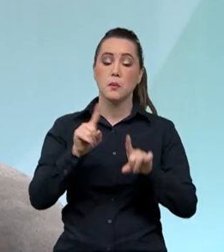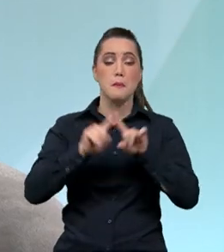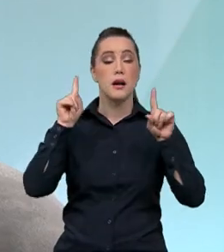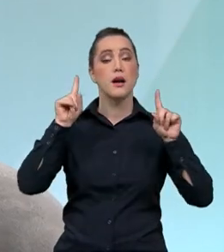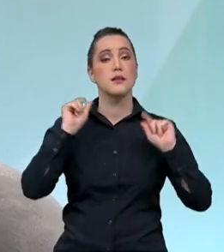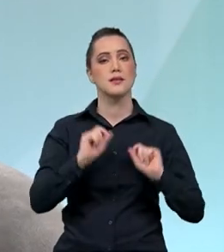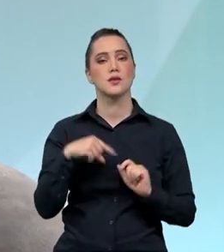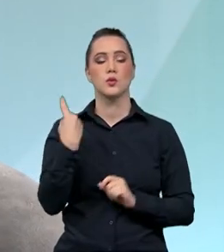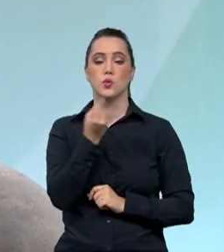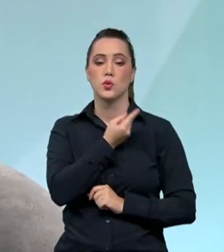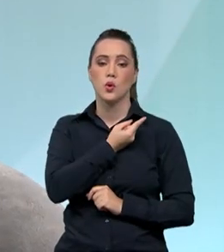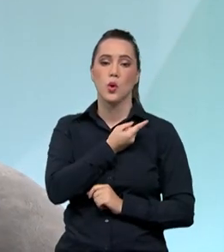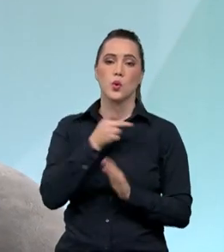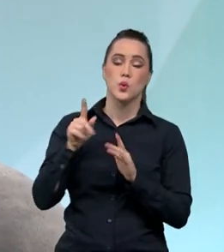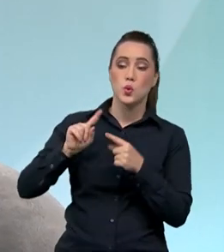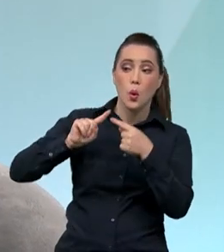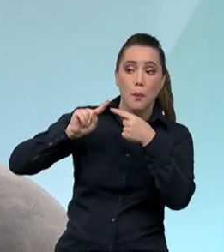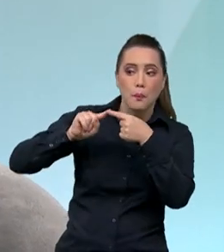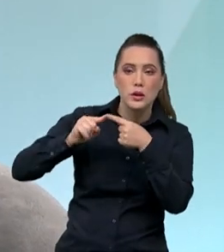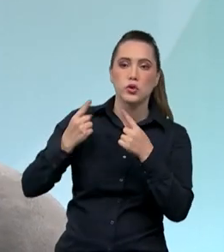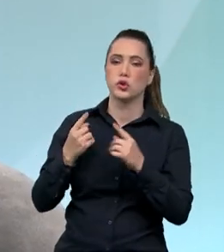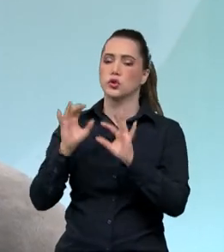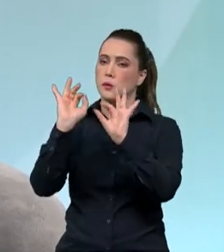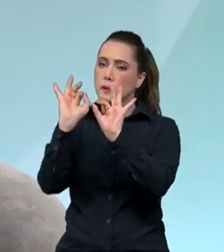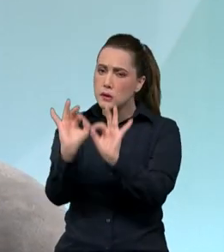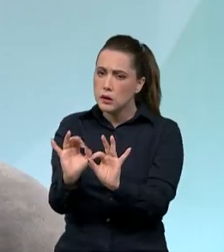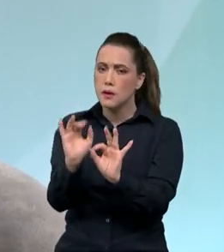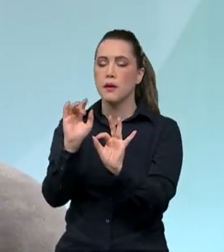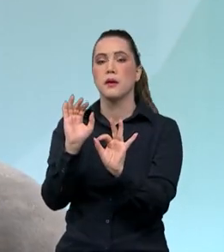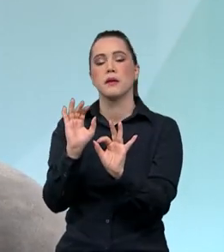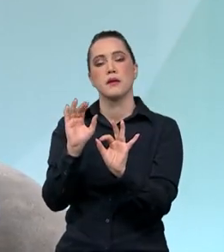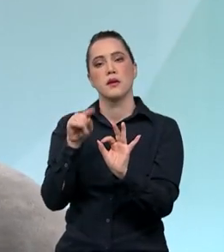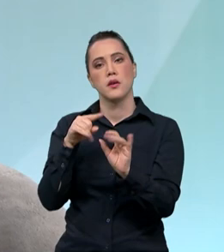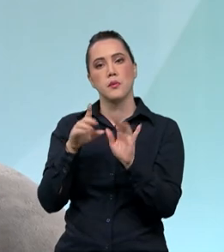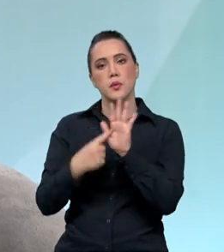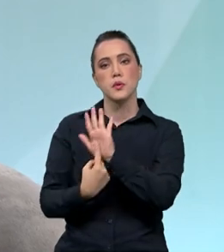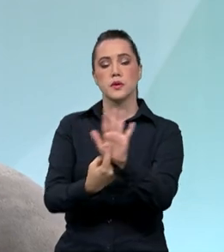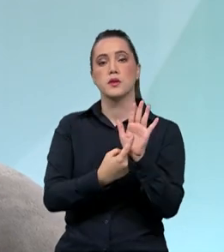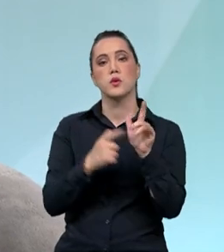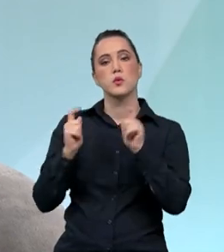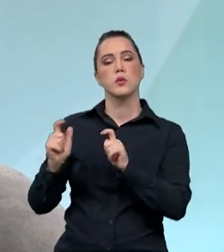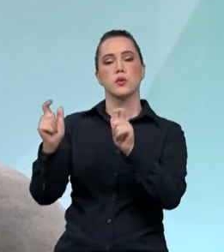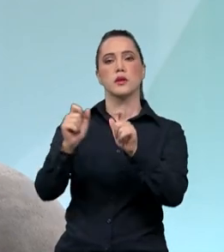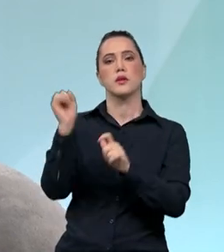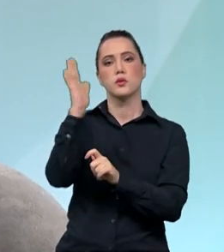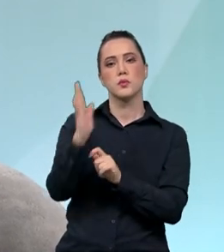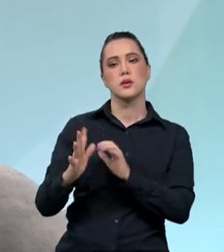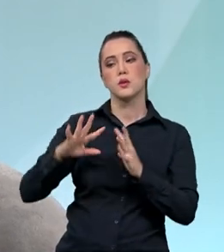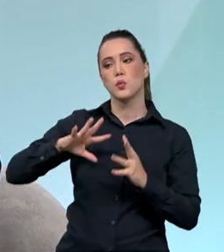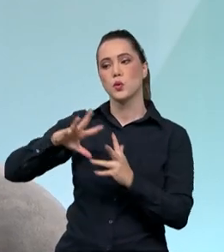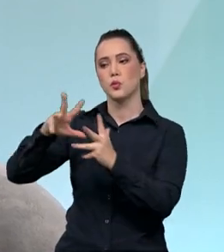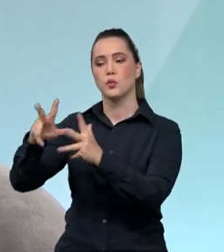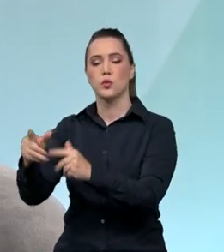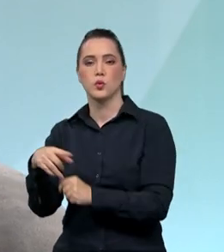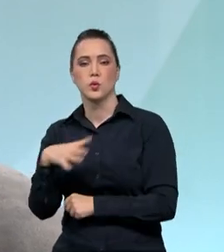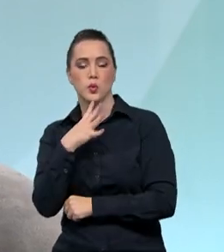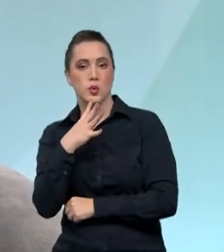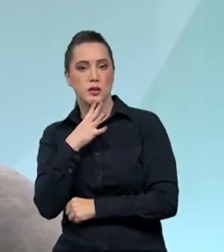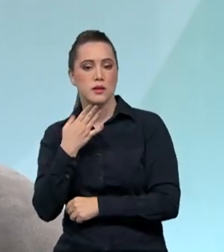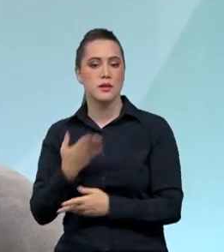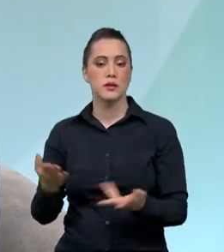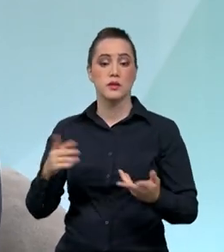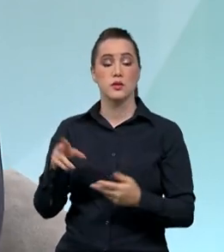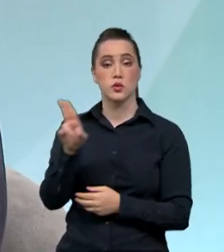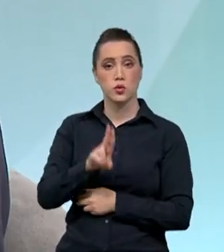é nosso DNA e é nossa finalística divulgar os destinos brasileiros para o mundo todo. E a gente faz isso